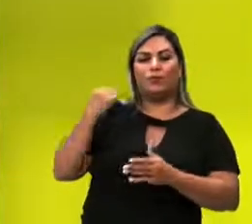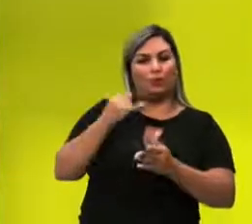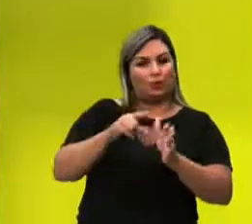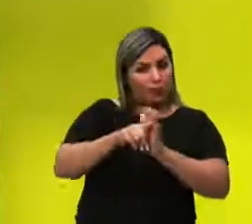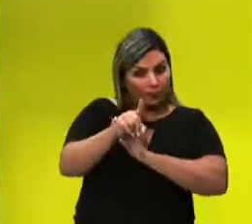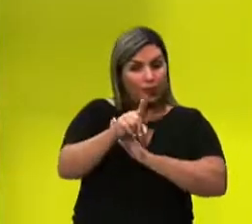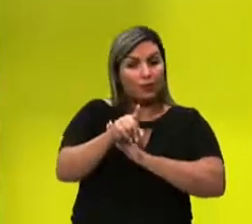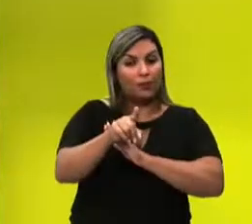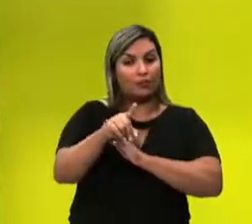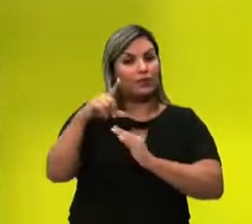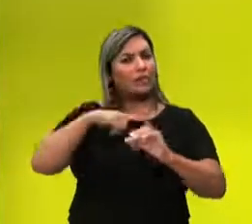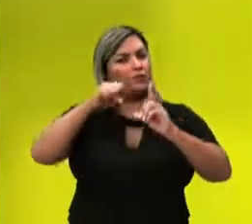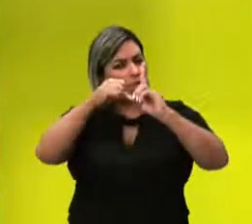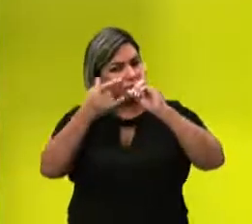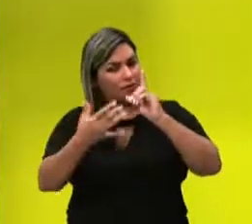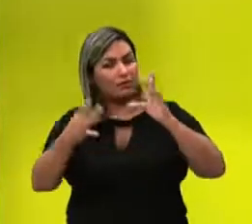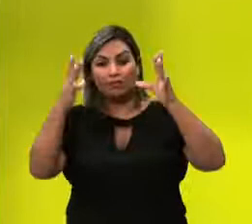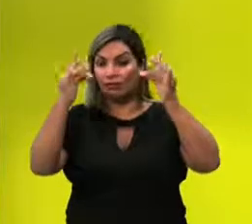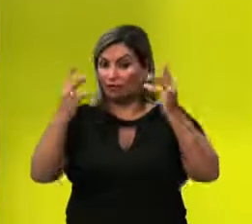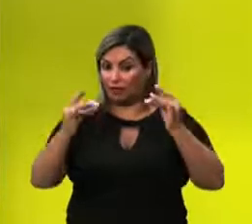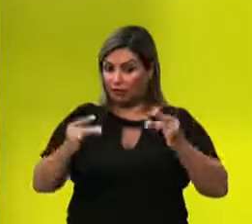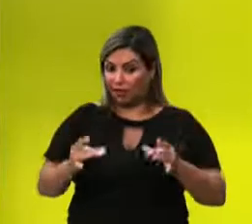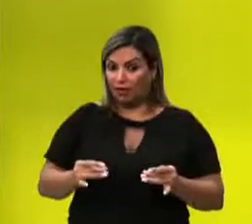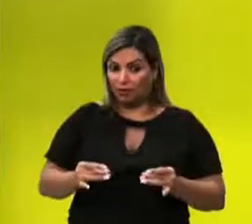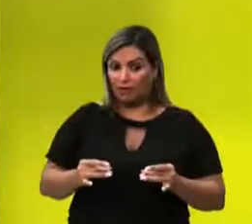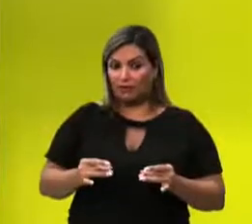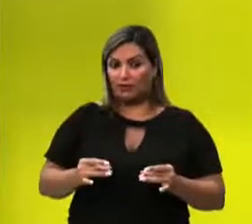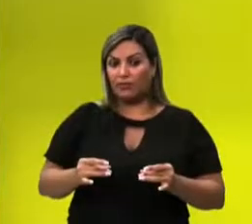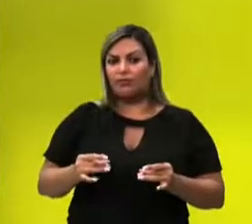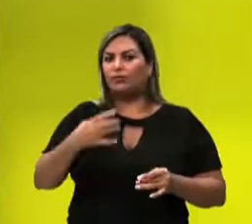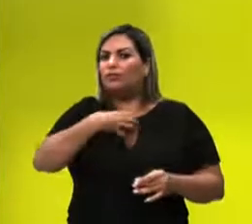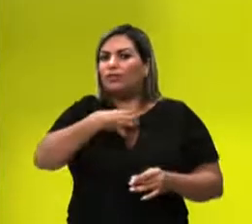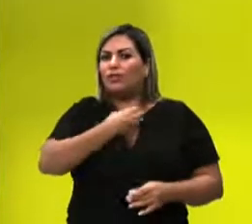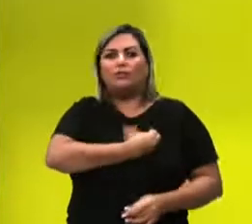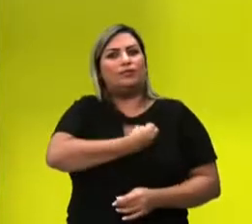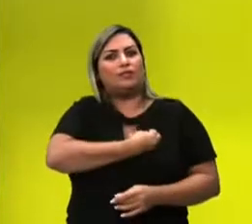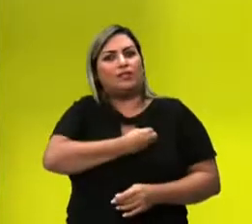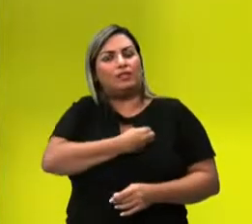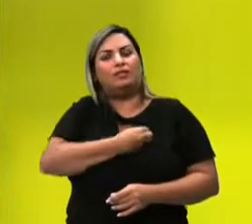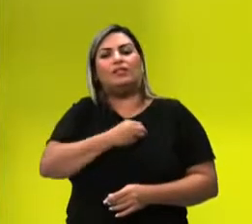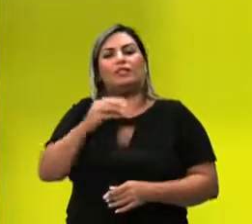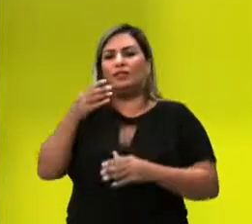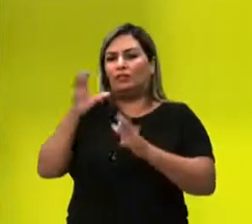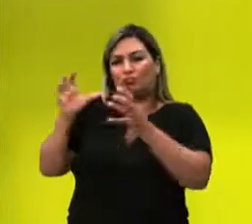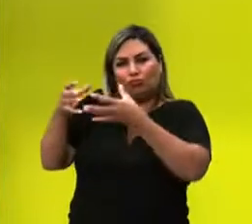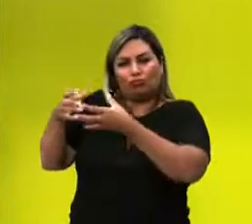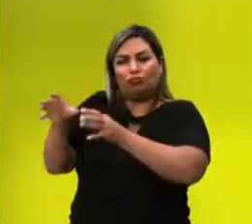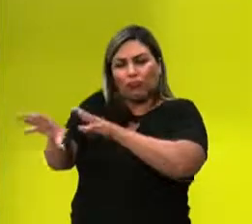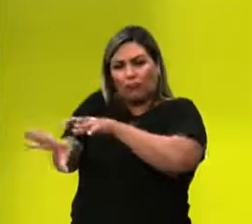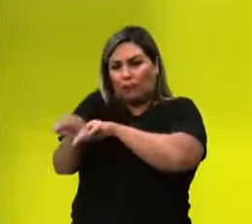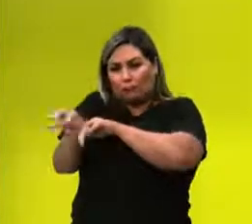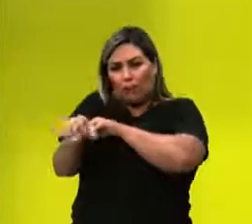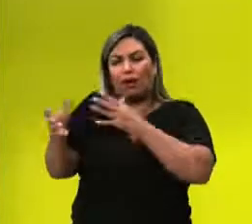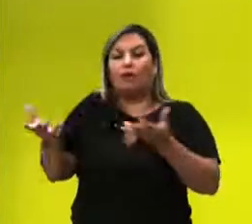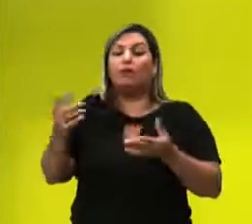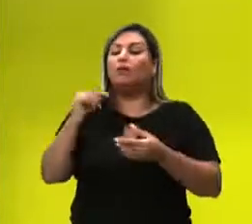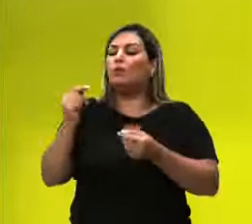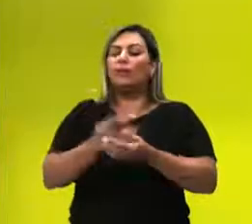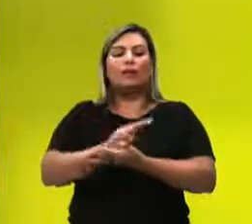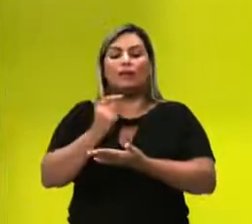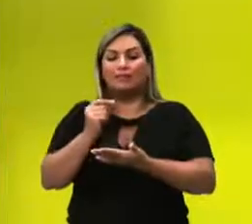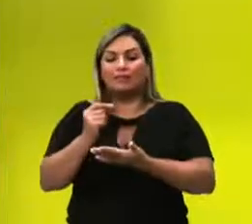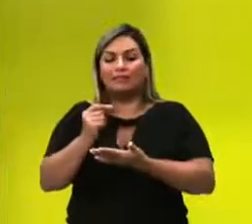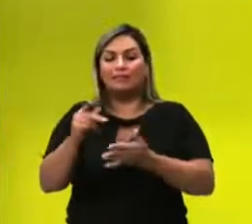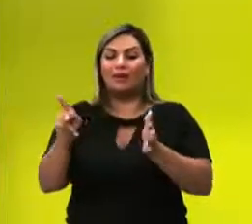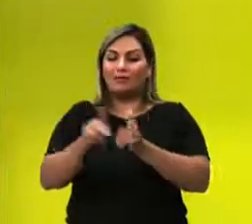enunciado, houve uma descrição bem detalhada do modo de vida dessa espécie. Então, o que é isso? É